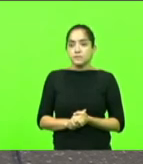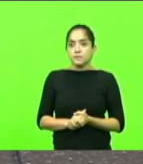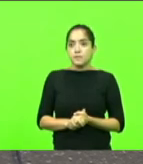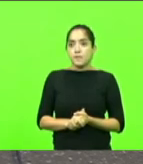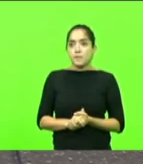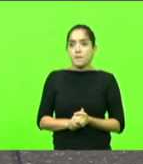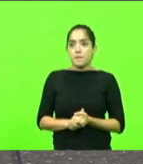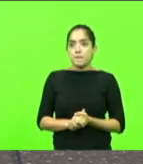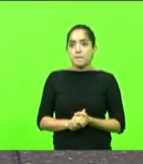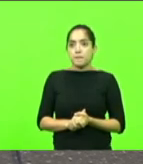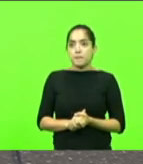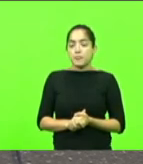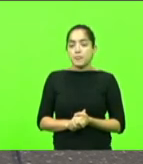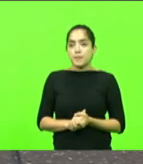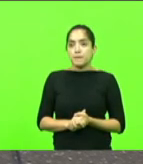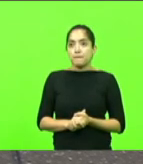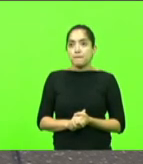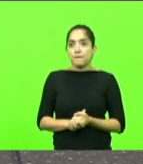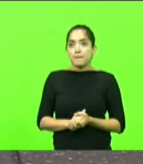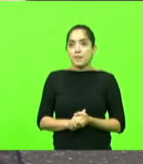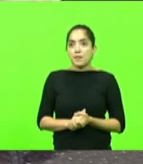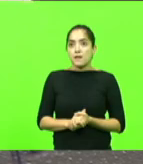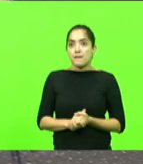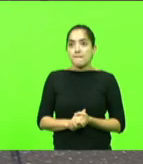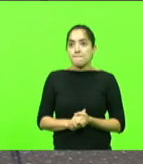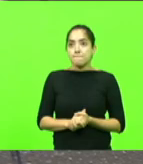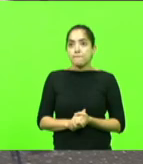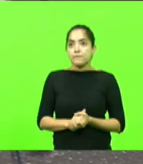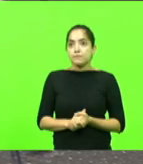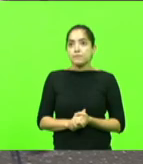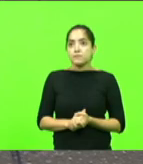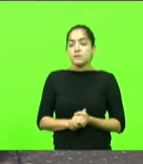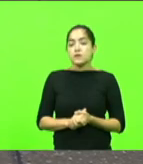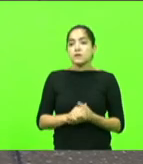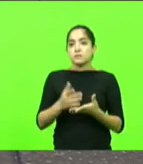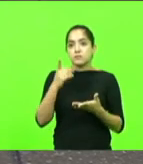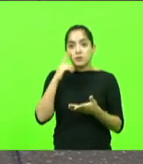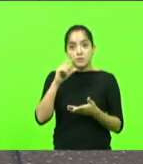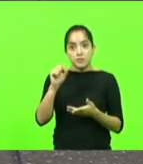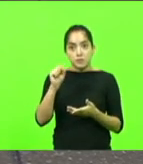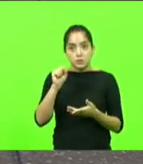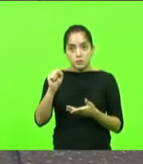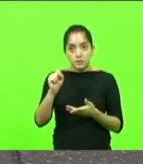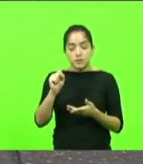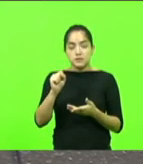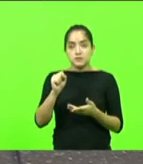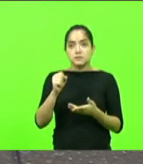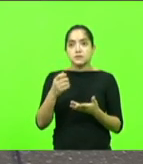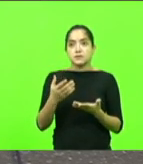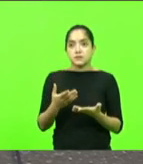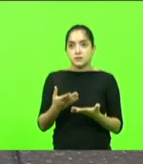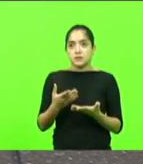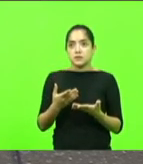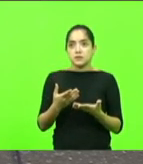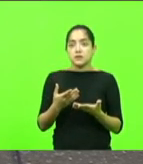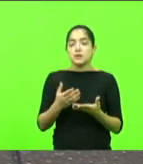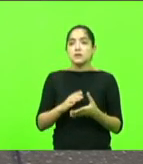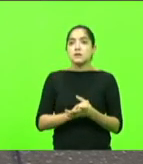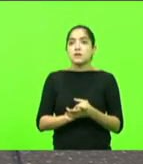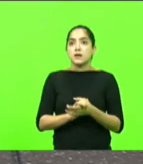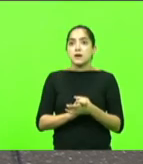deputado Berlanda, porque é uma conquista que chega a Três Barras, empresa Oeste Rock,